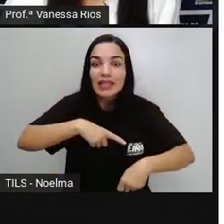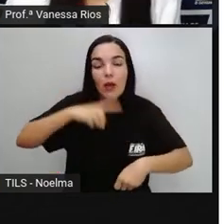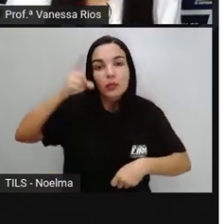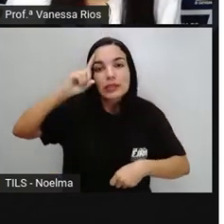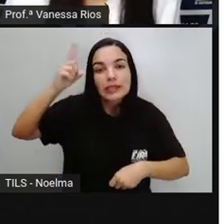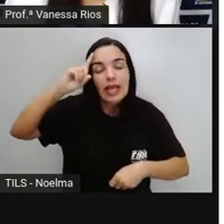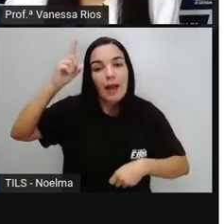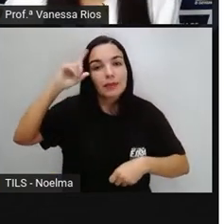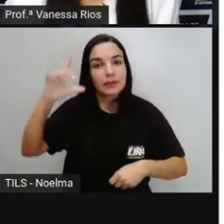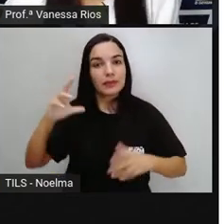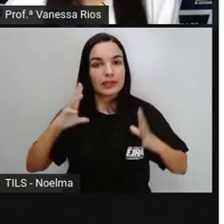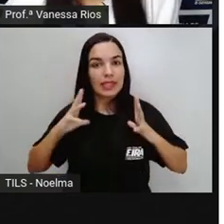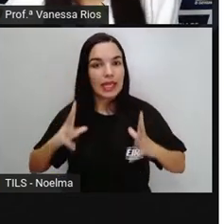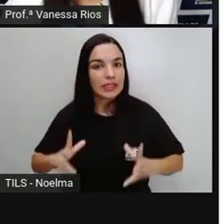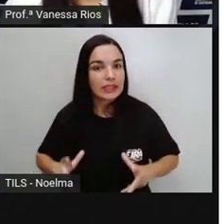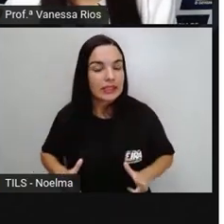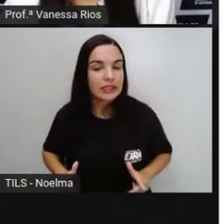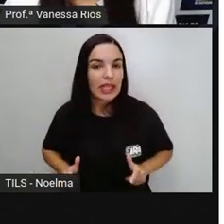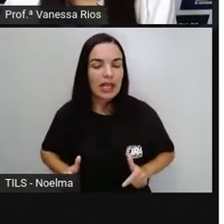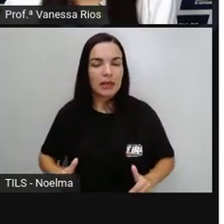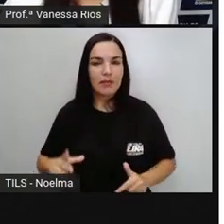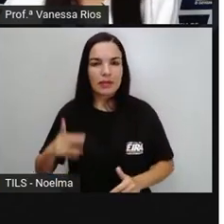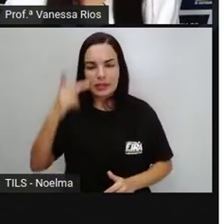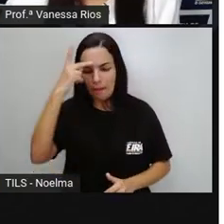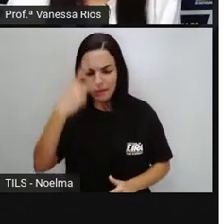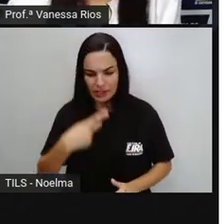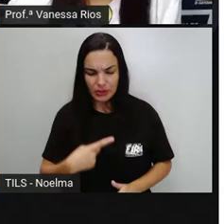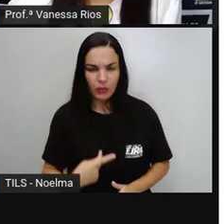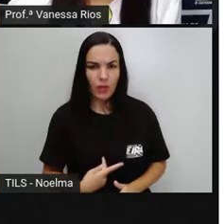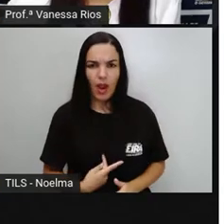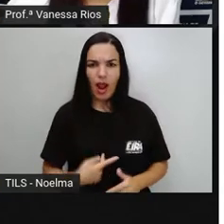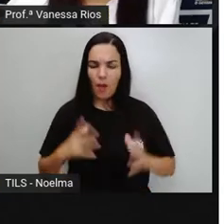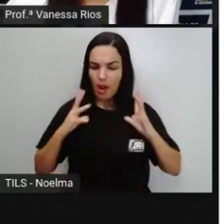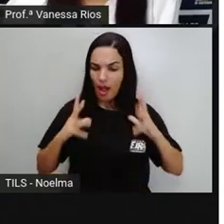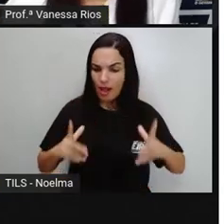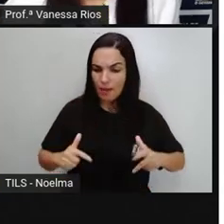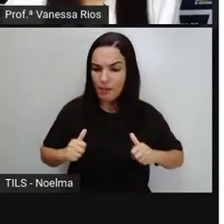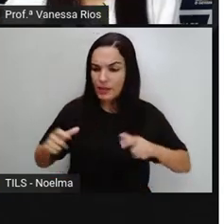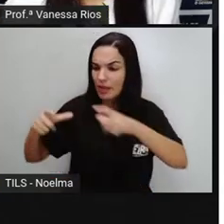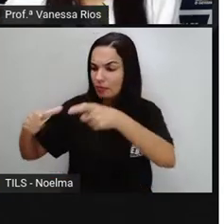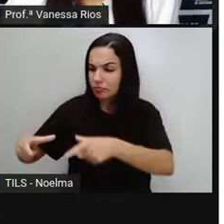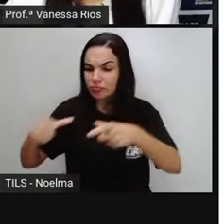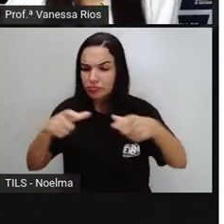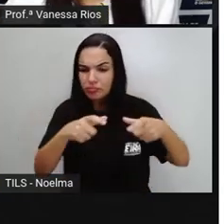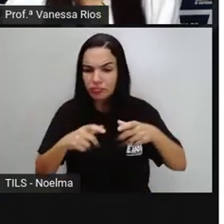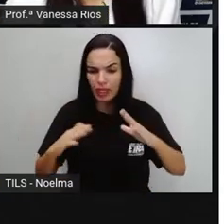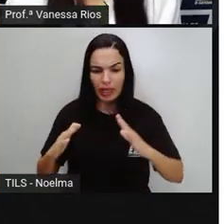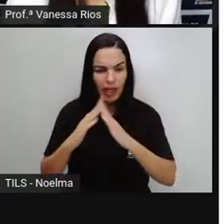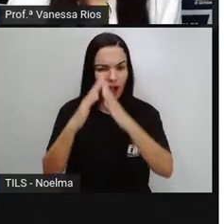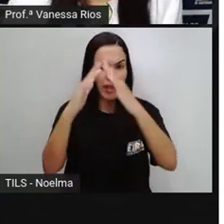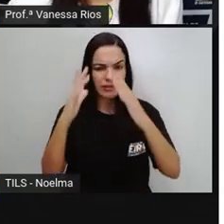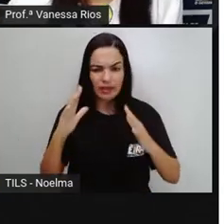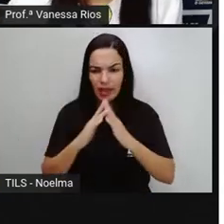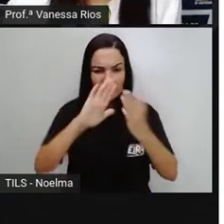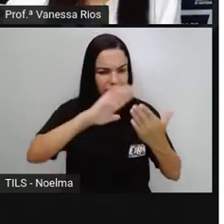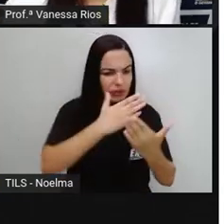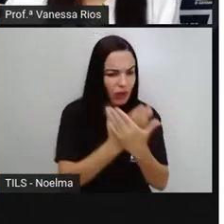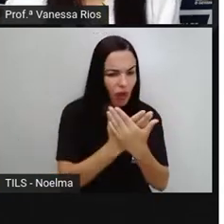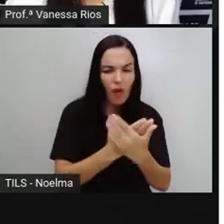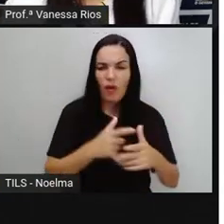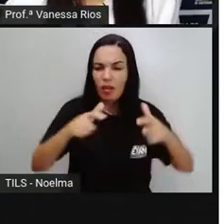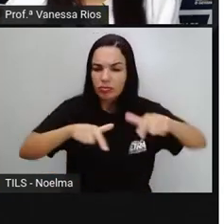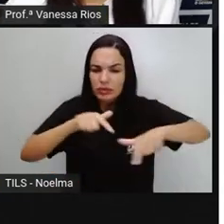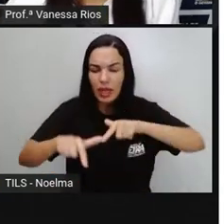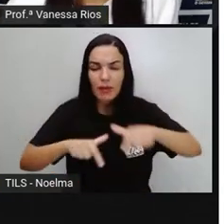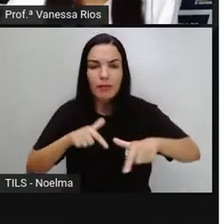Corporal A higiene Pessoal A higiene Do ambiente Que eu estou Para que eu Promova saúde Para o meu corpo